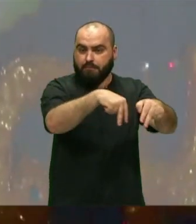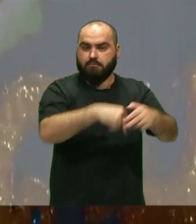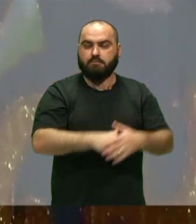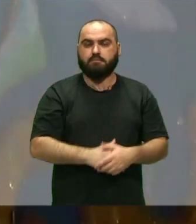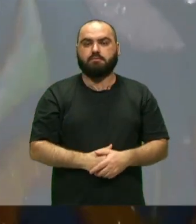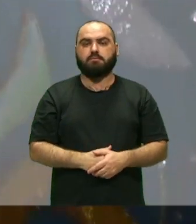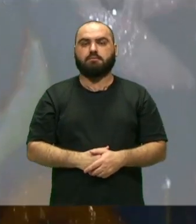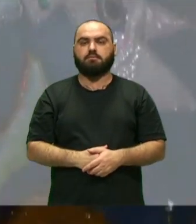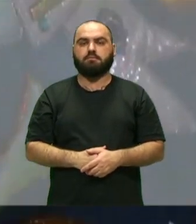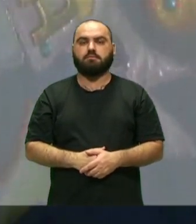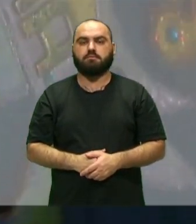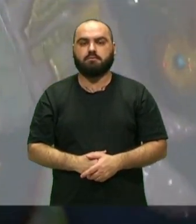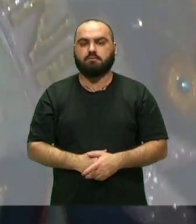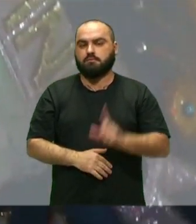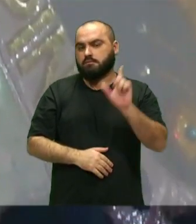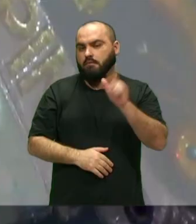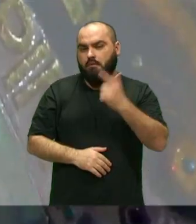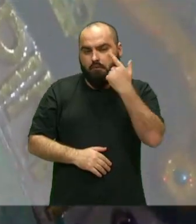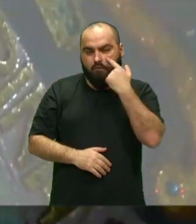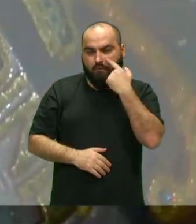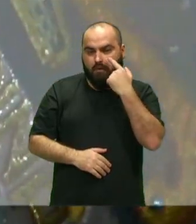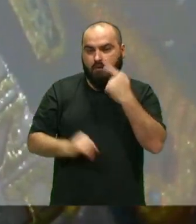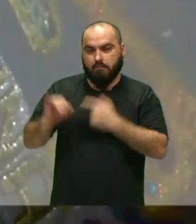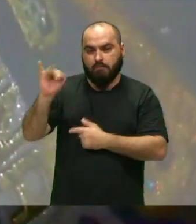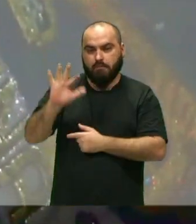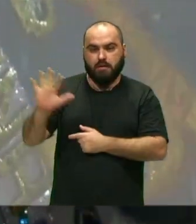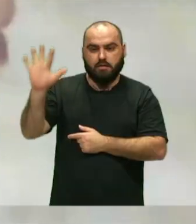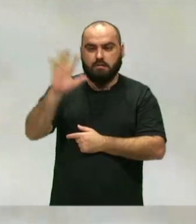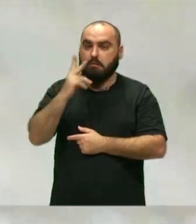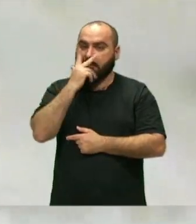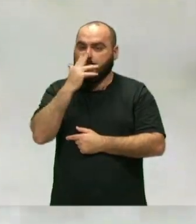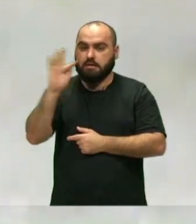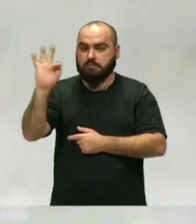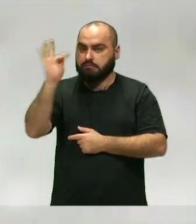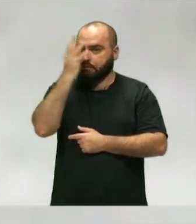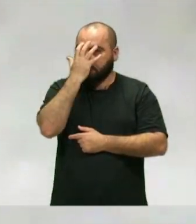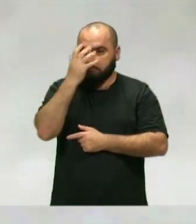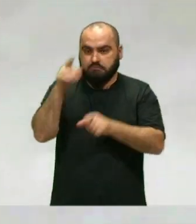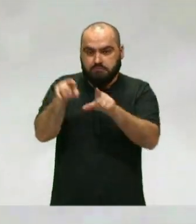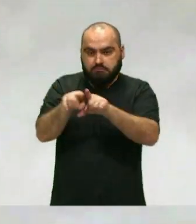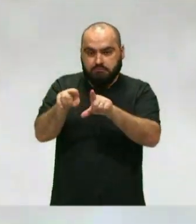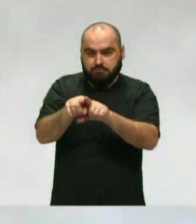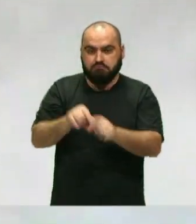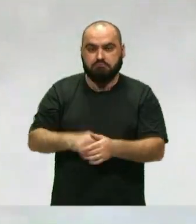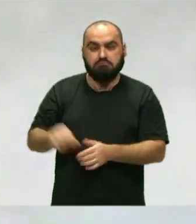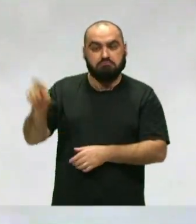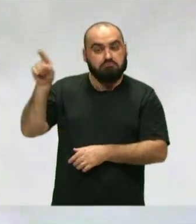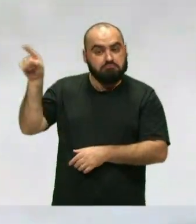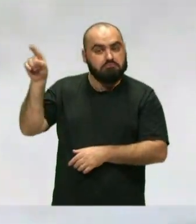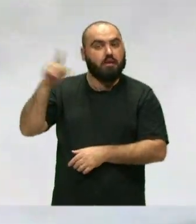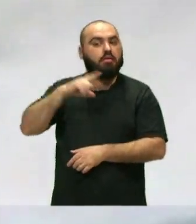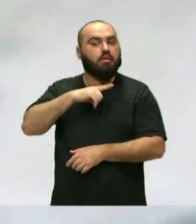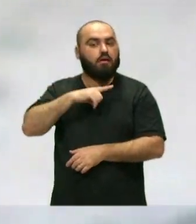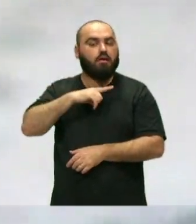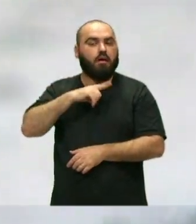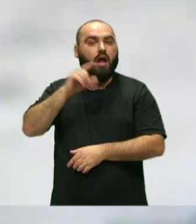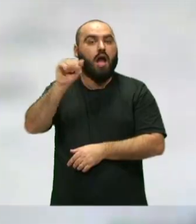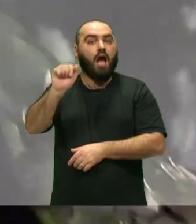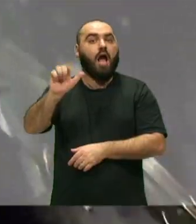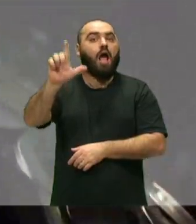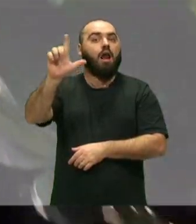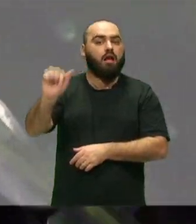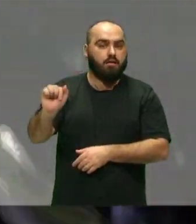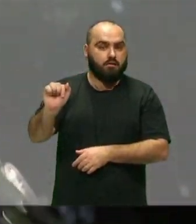fosse assim Fazendo uma analogia Com o desfile De escola de samba Também tem Tem alas Tem alas Tem